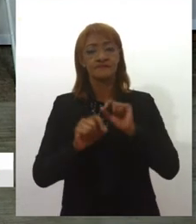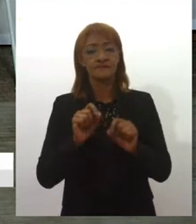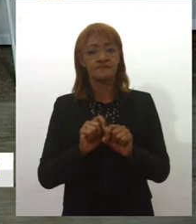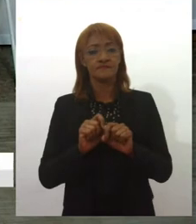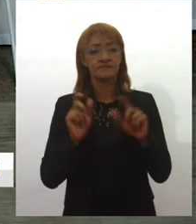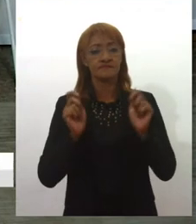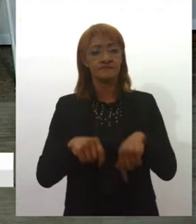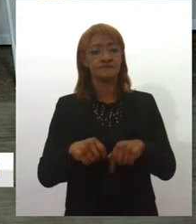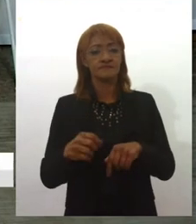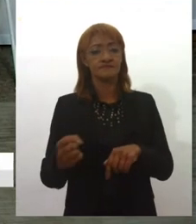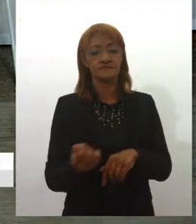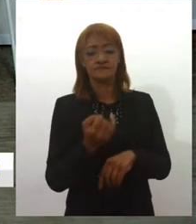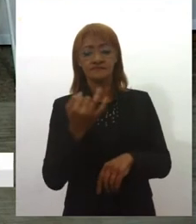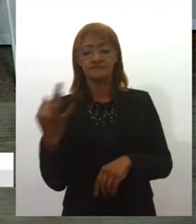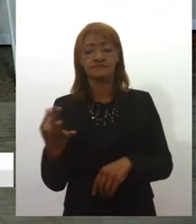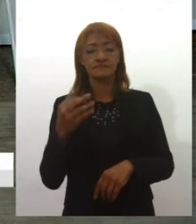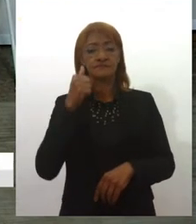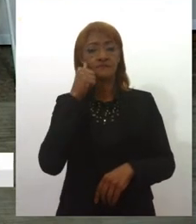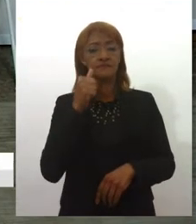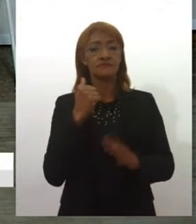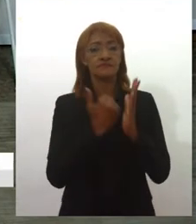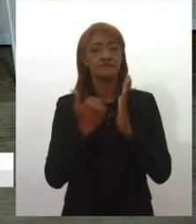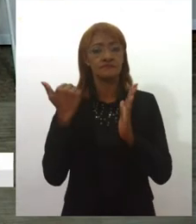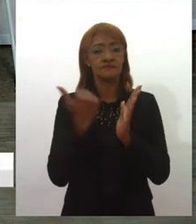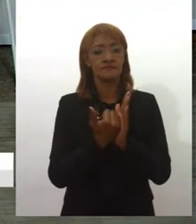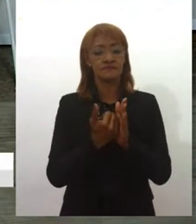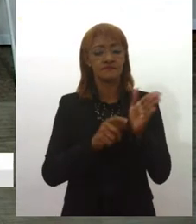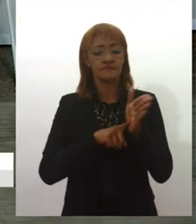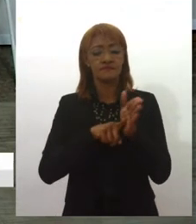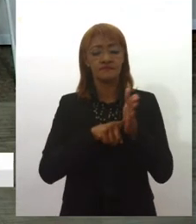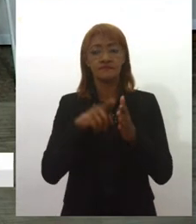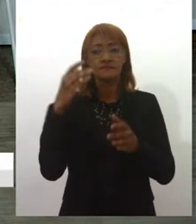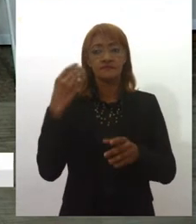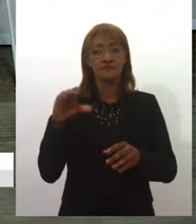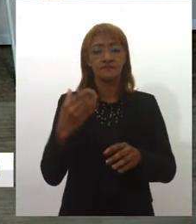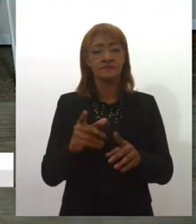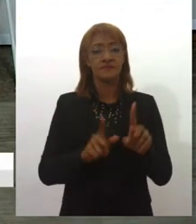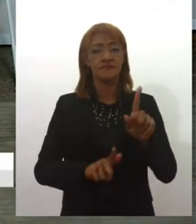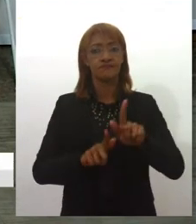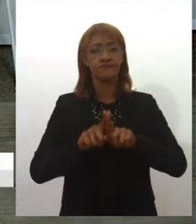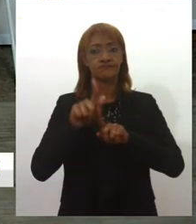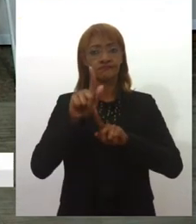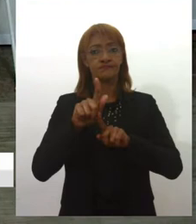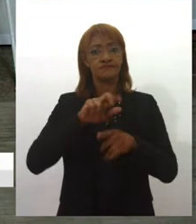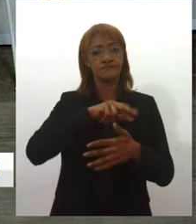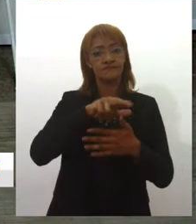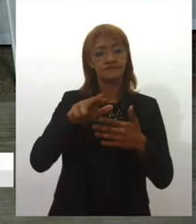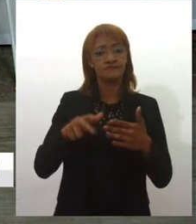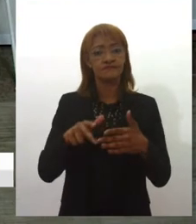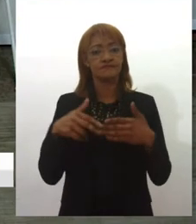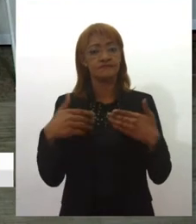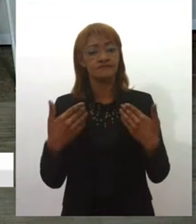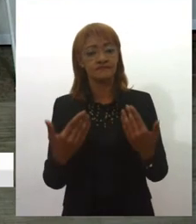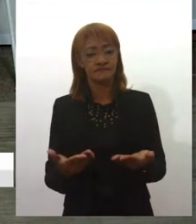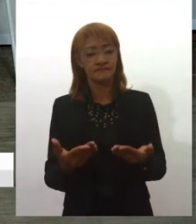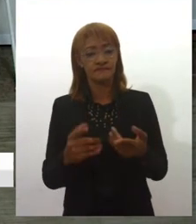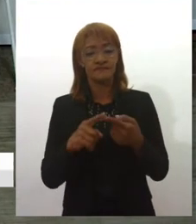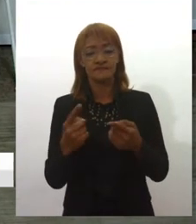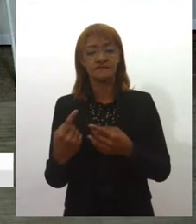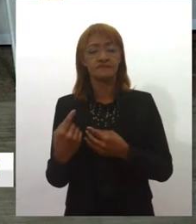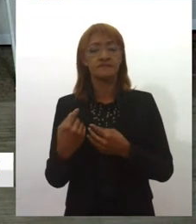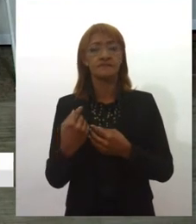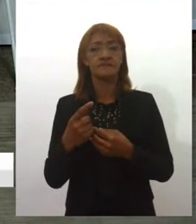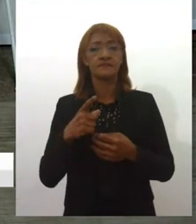o número de mulheres na área de ciência nuclear, tornando o ambiente mais diverso, através dele são oferecidos